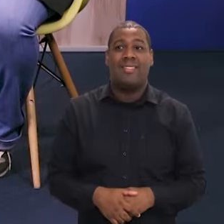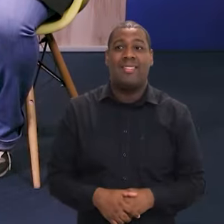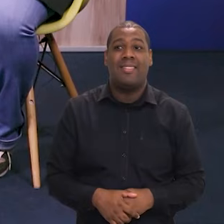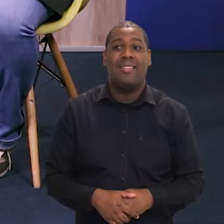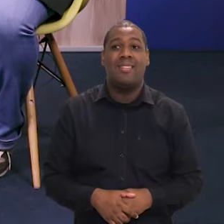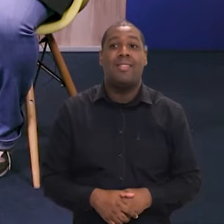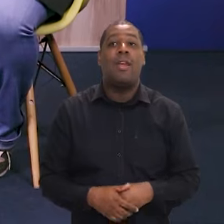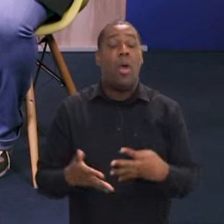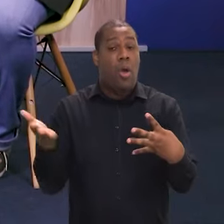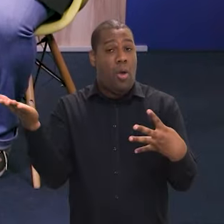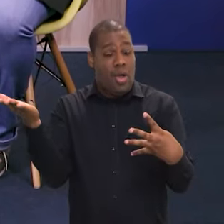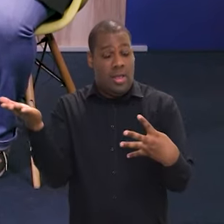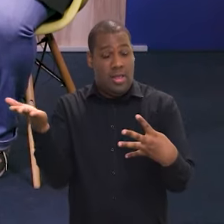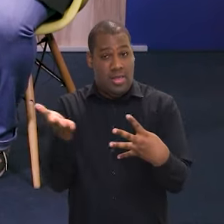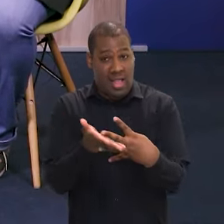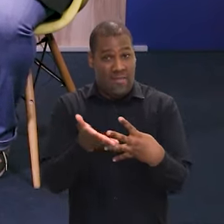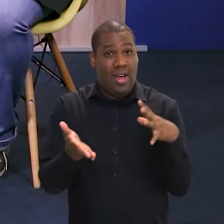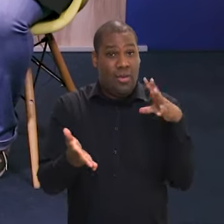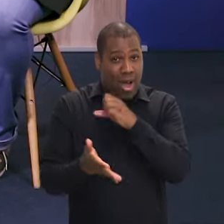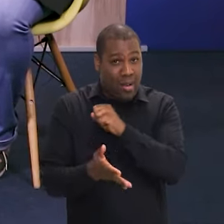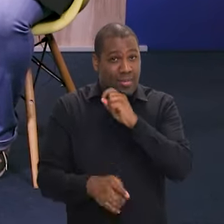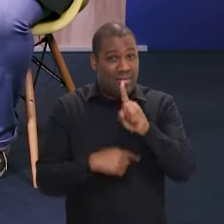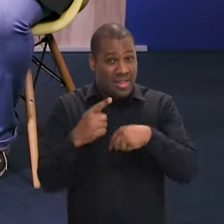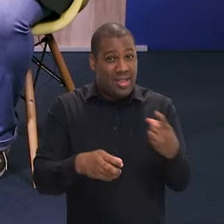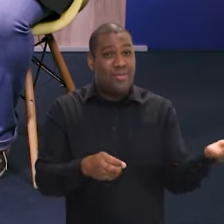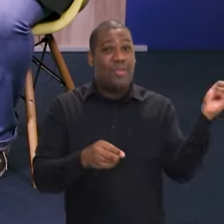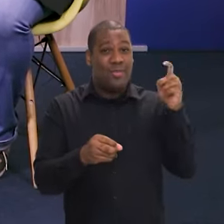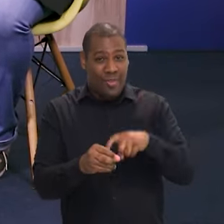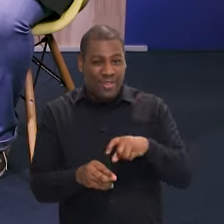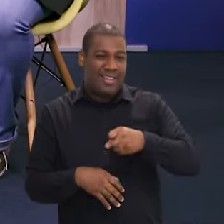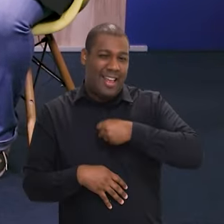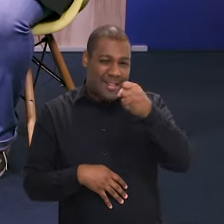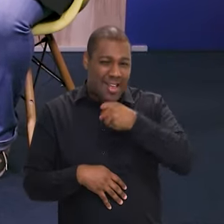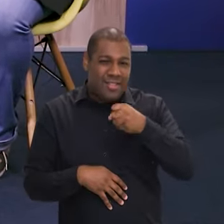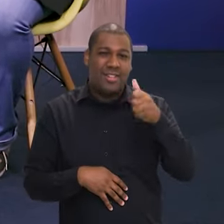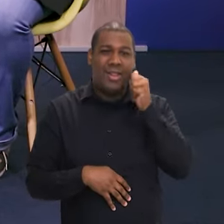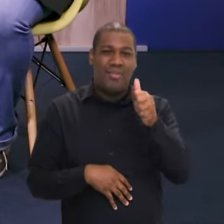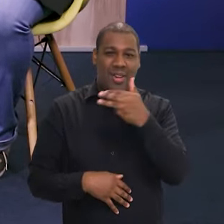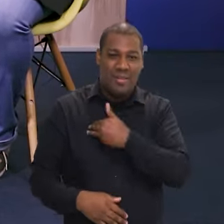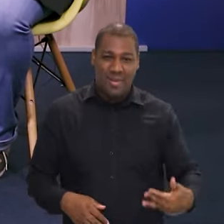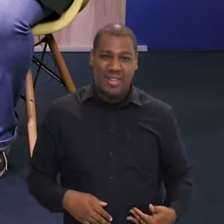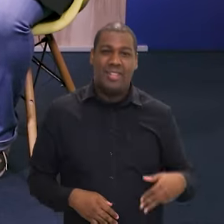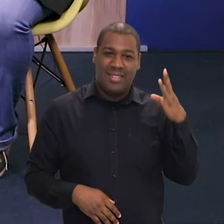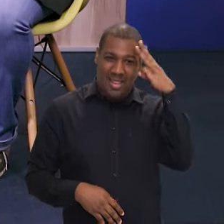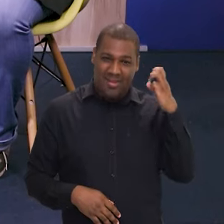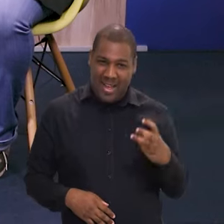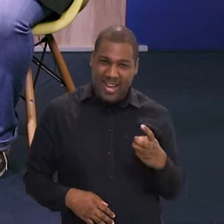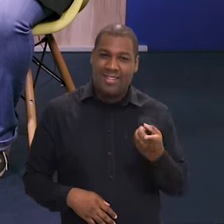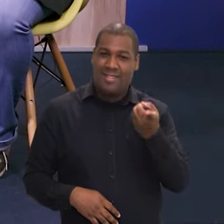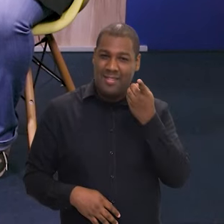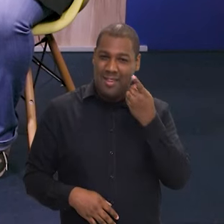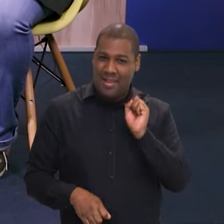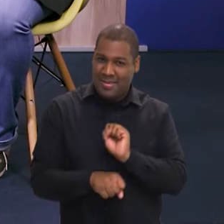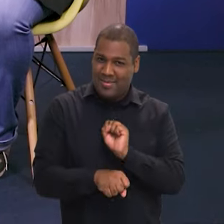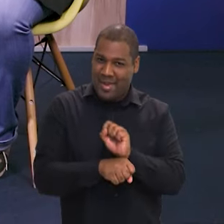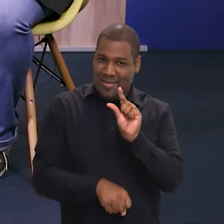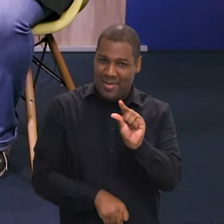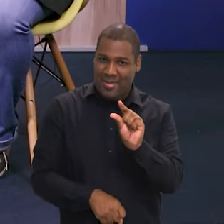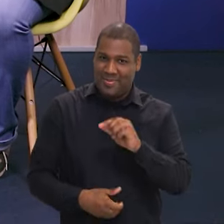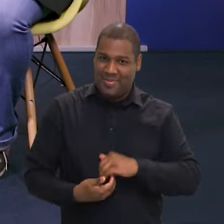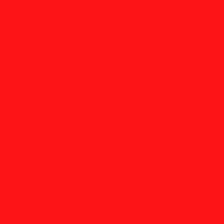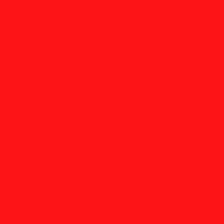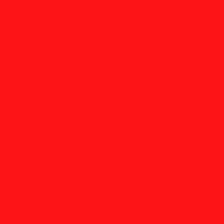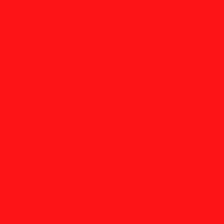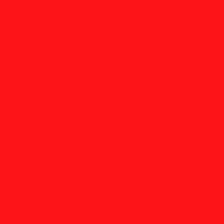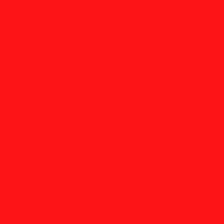tanto assunto legal mas a gente vai fazer um rápido intervalo voltamos em instantes com a ministra Margareth Menezes aqui no Brasil em Pauta. Não